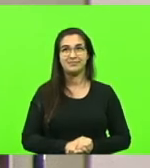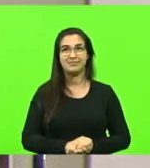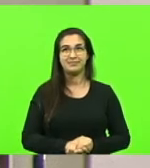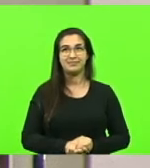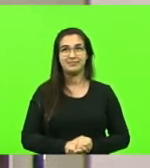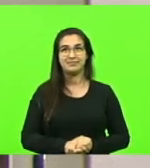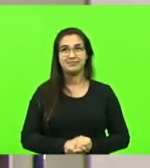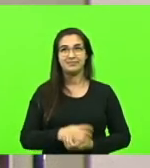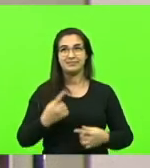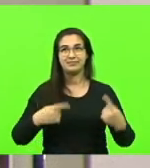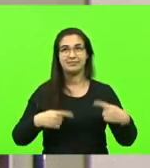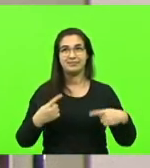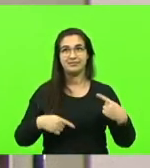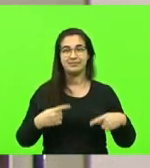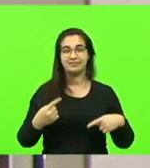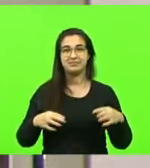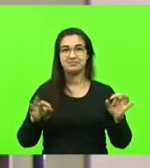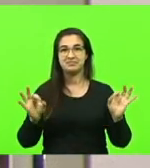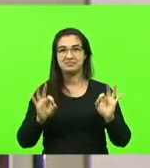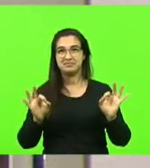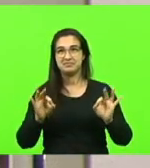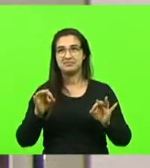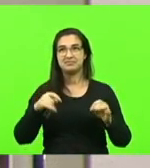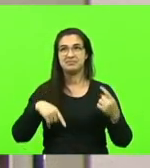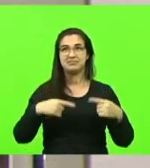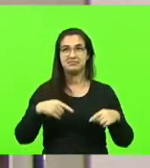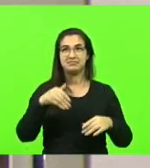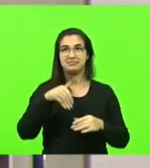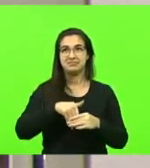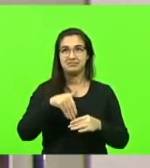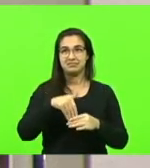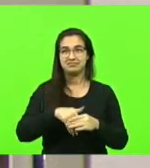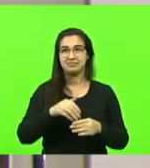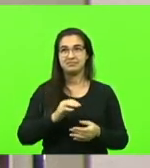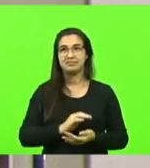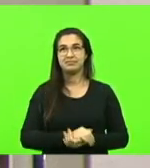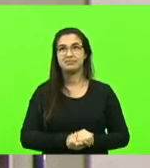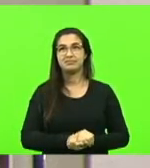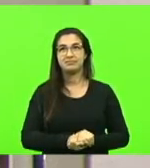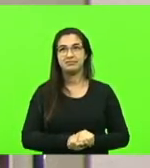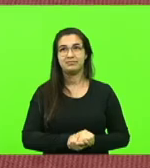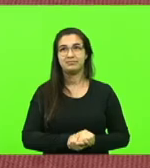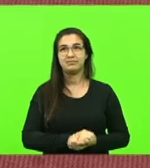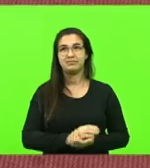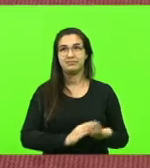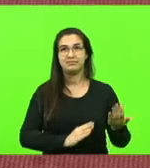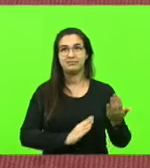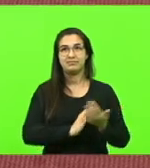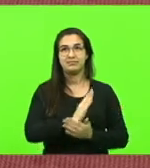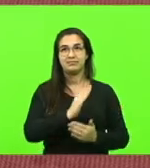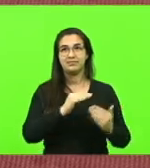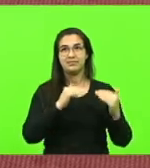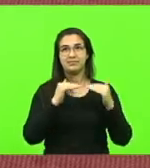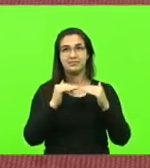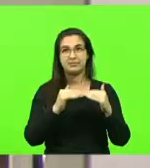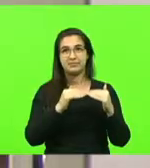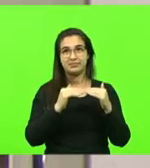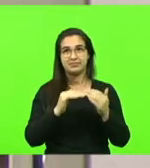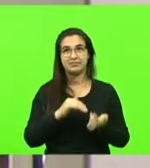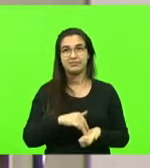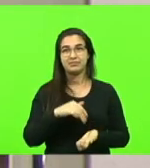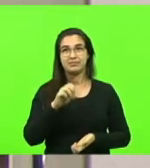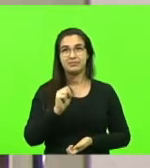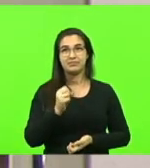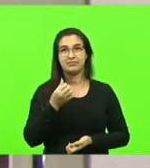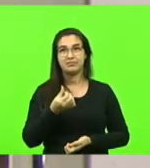Em discussão. Não havendo quem queira discutir, em votação. Deputados que aprovam, permaneça como se encontra. Aprovado por unanimidade. Moção